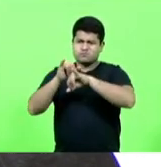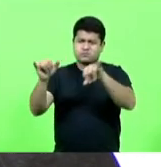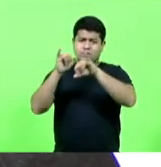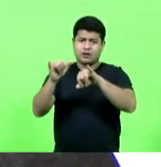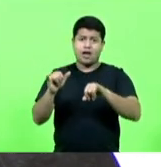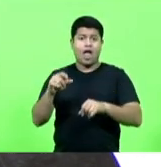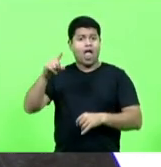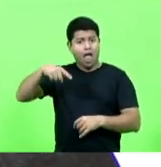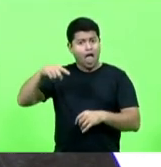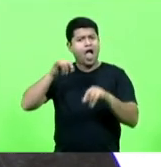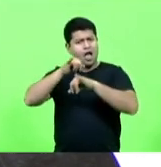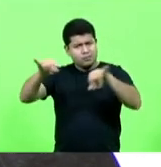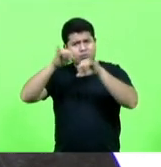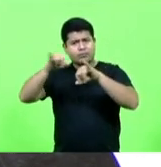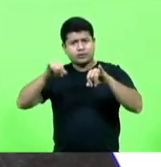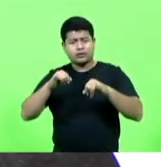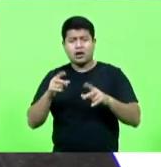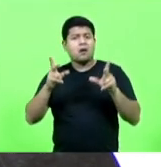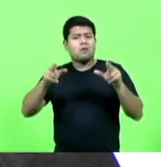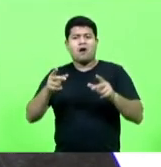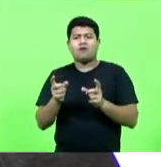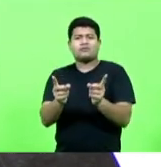propagandas mesmo, está vendendo um produto.